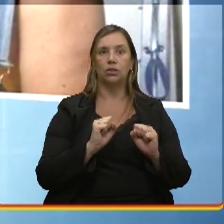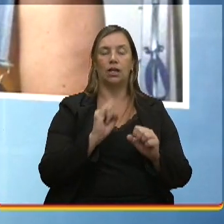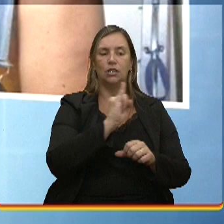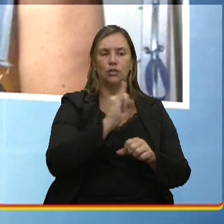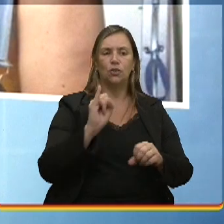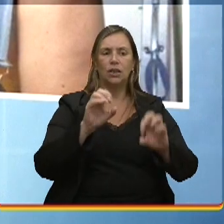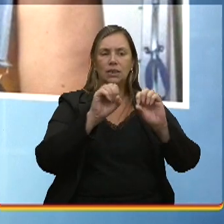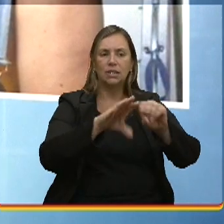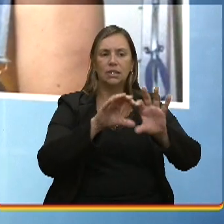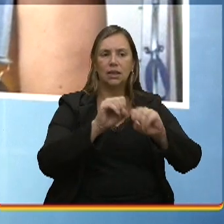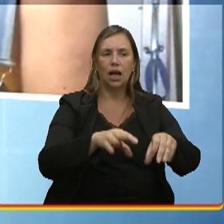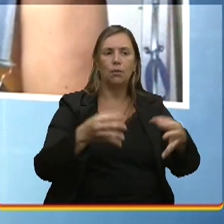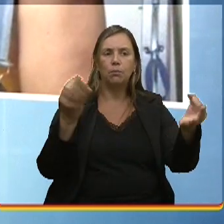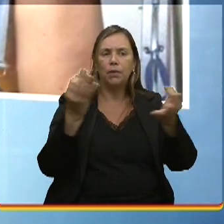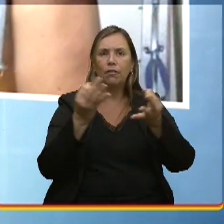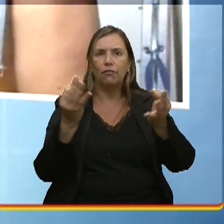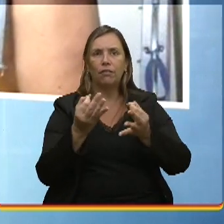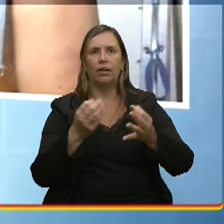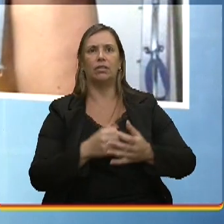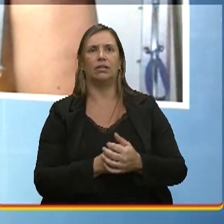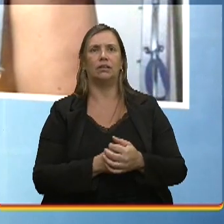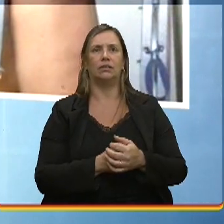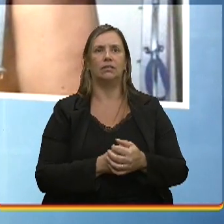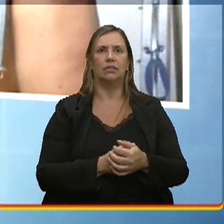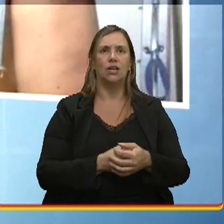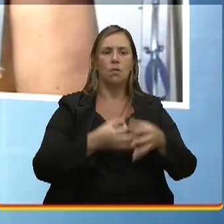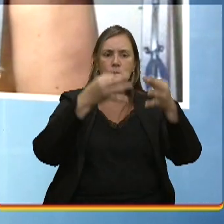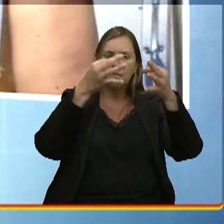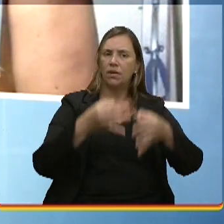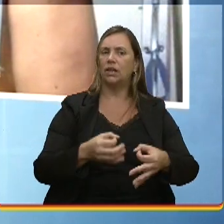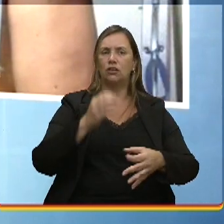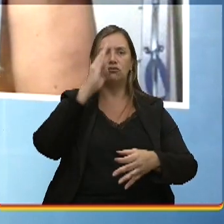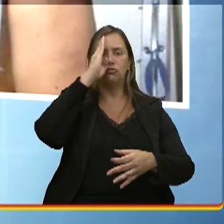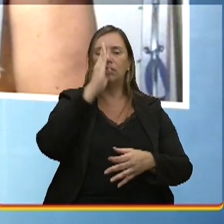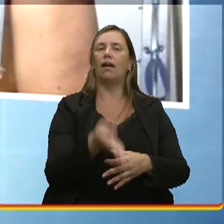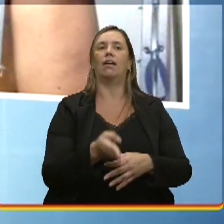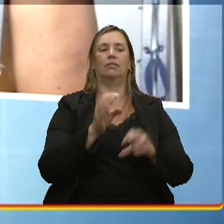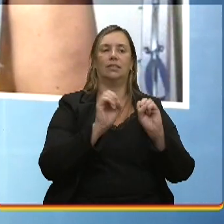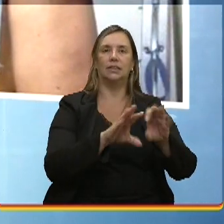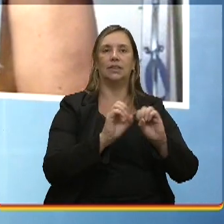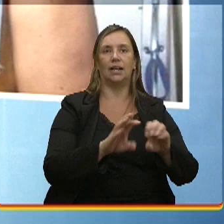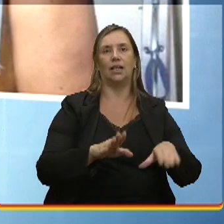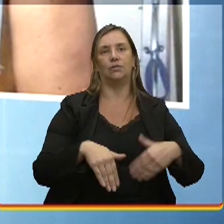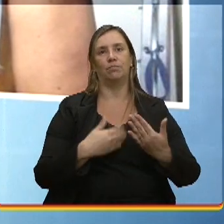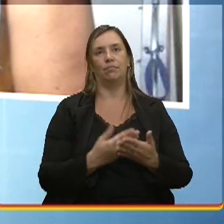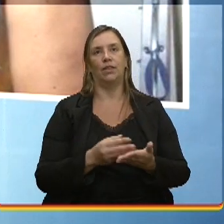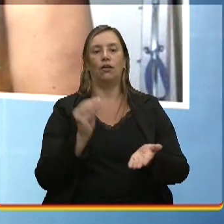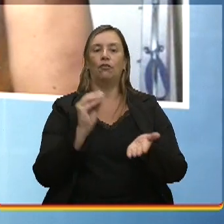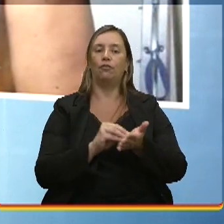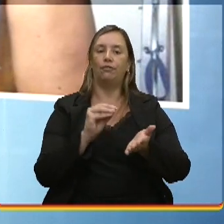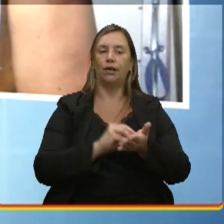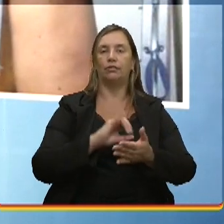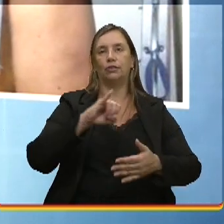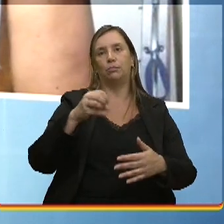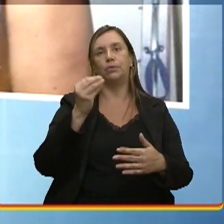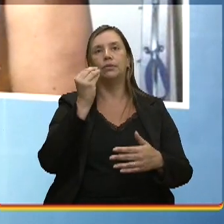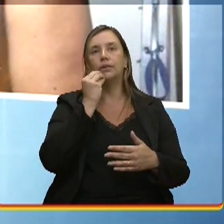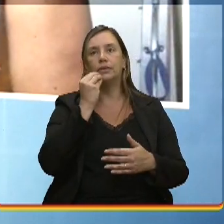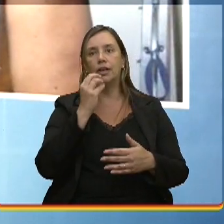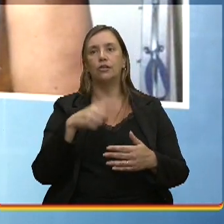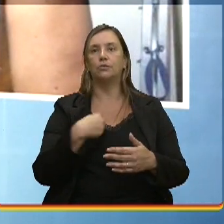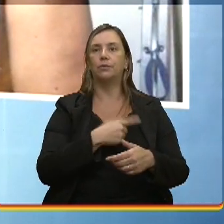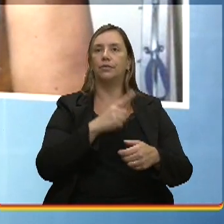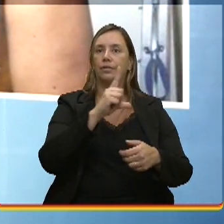é uma estrutura nata, é uma correta, ela tem que ser estrutura direto, o problema é aquele, falta oportunidade, para a gente ter mais